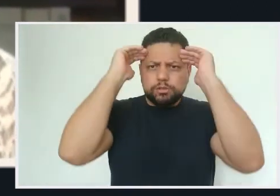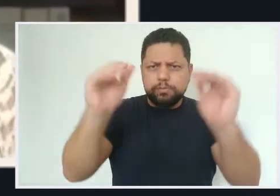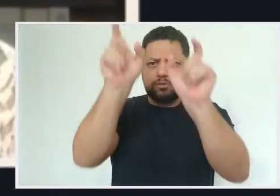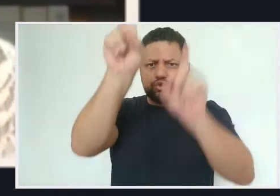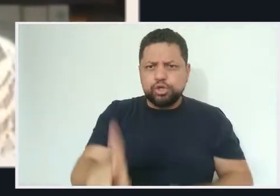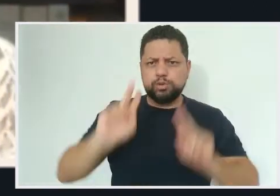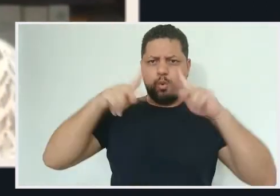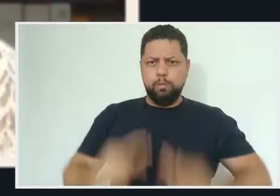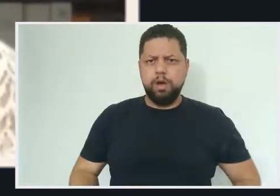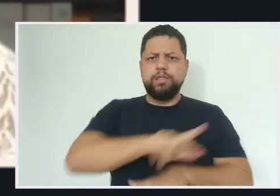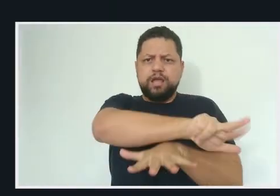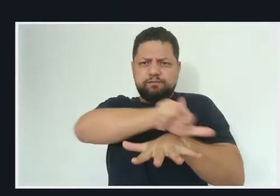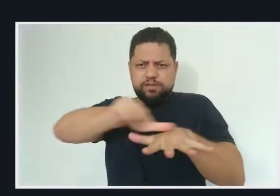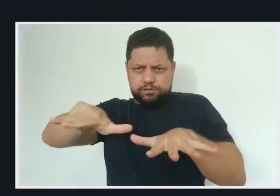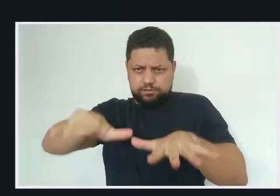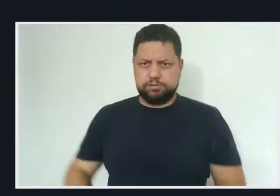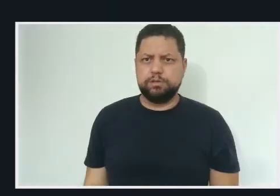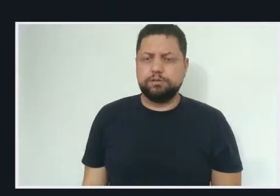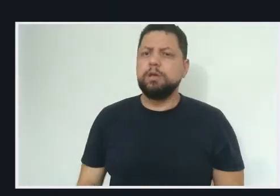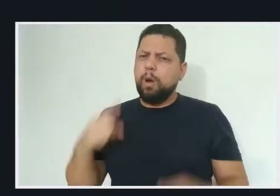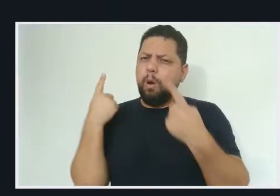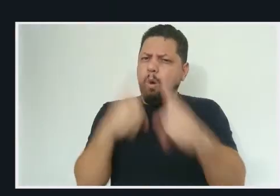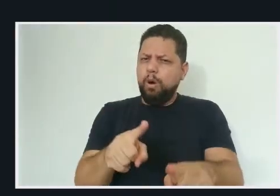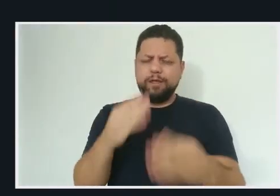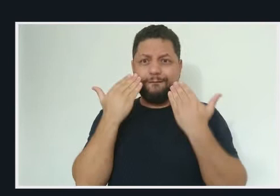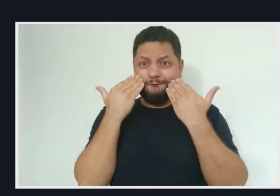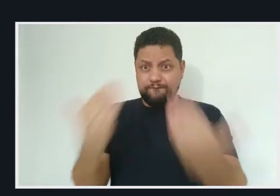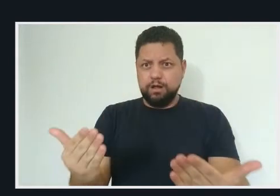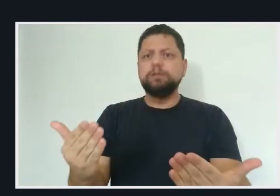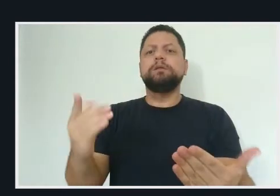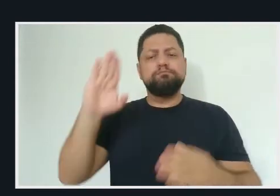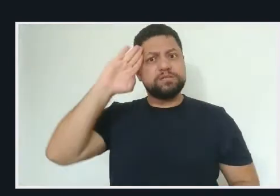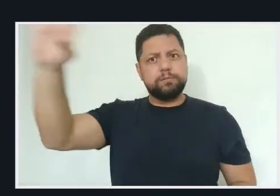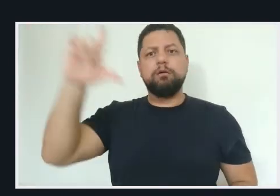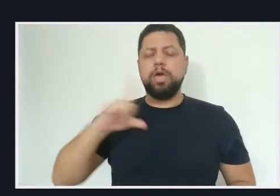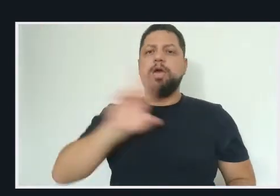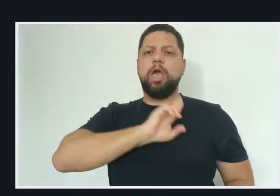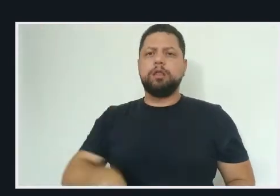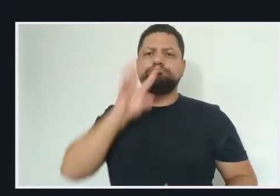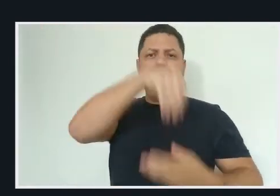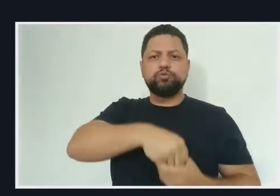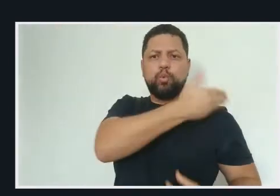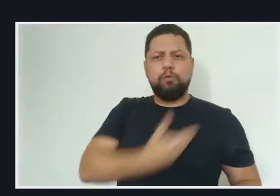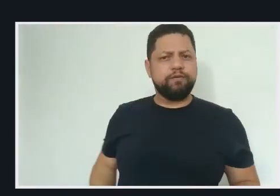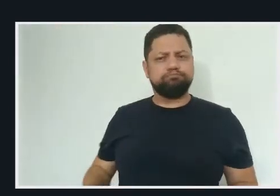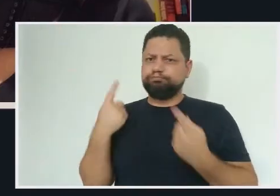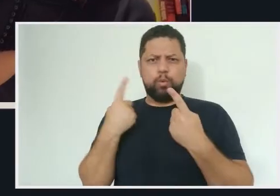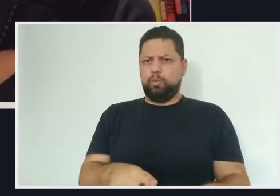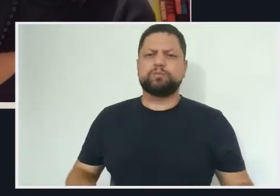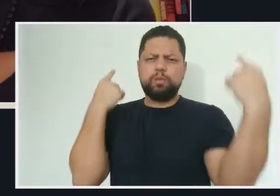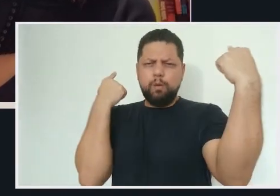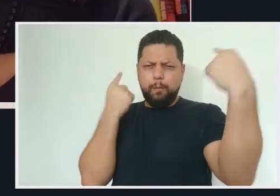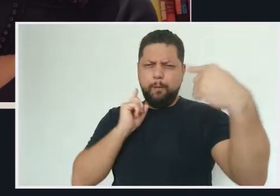humano à liberdade religiosa. Estimulando a intolerância, em especial contra as religiões de matriz africana.